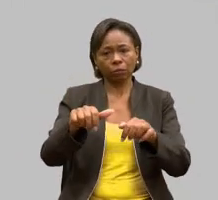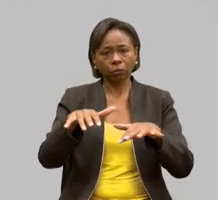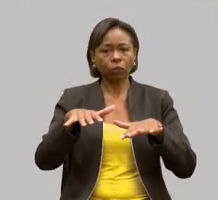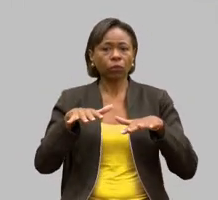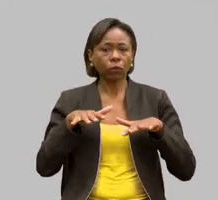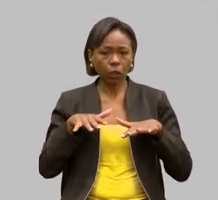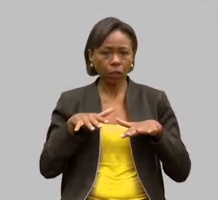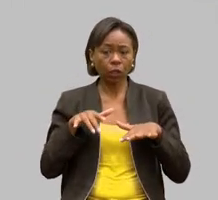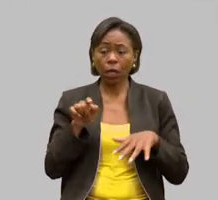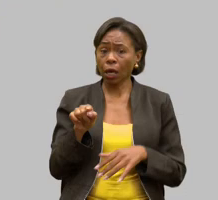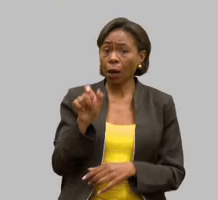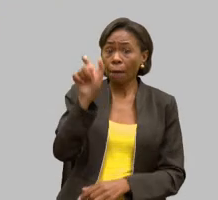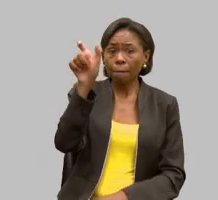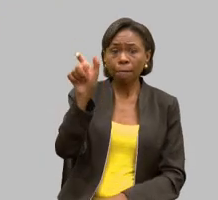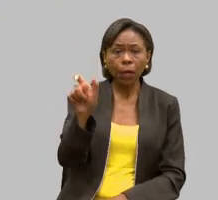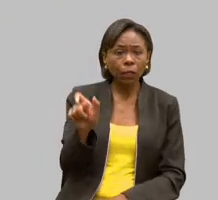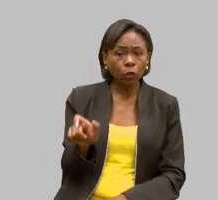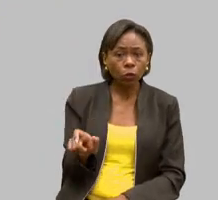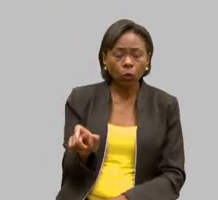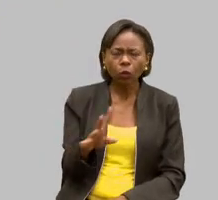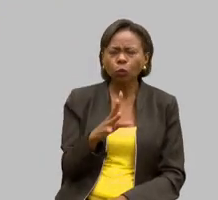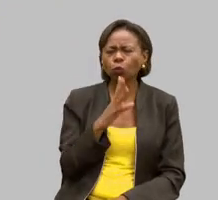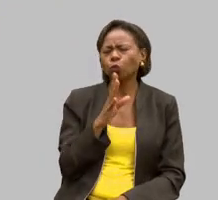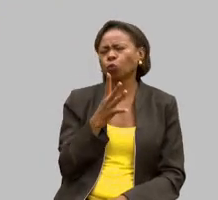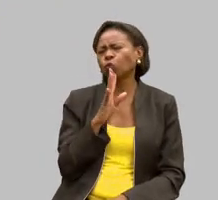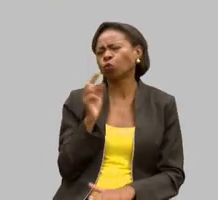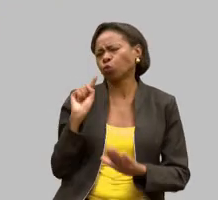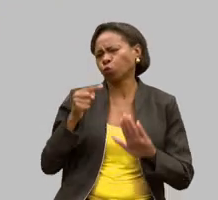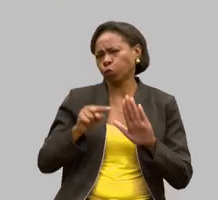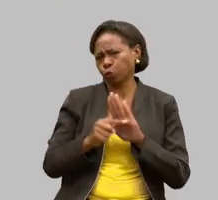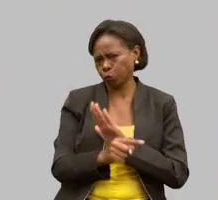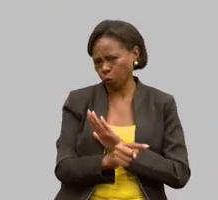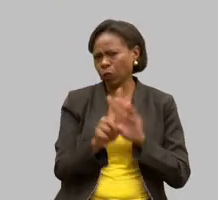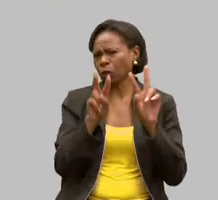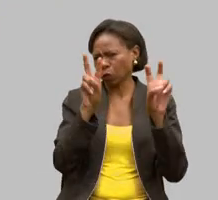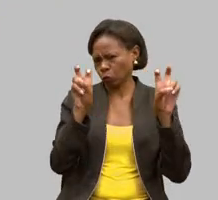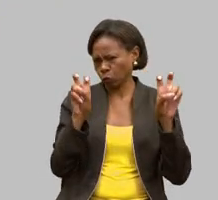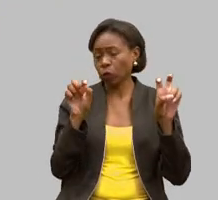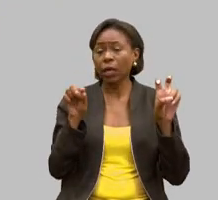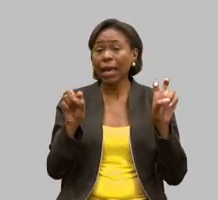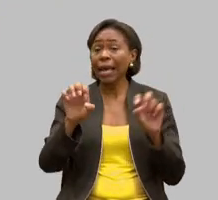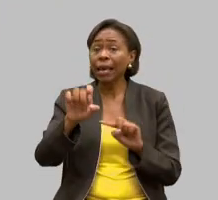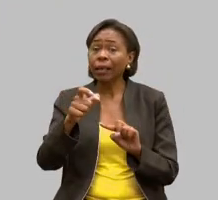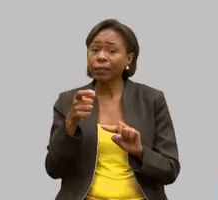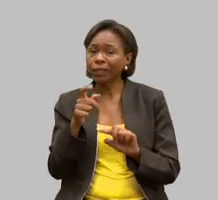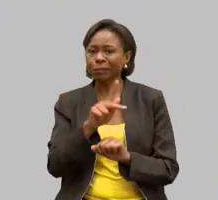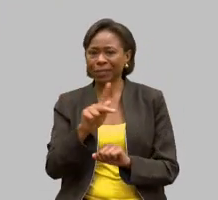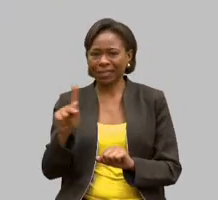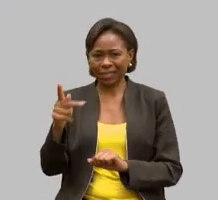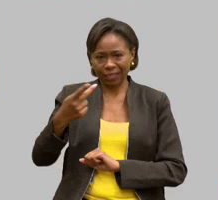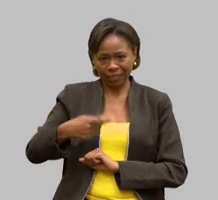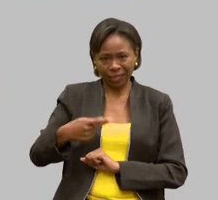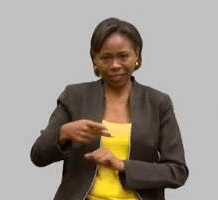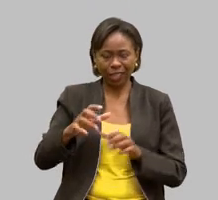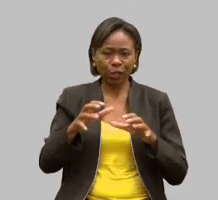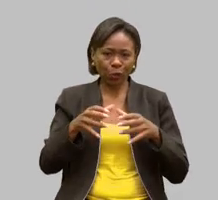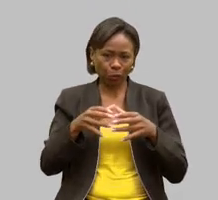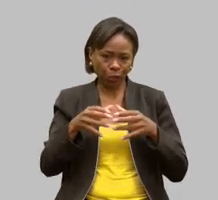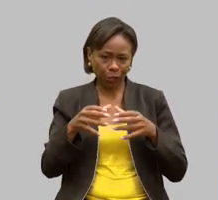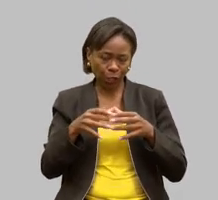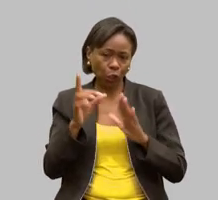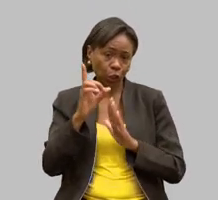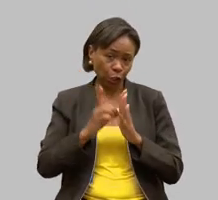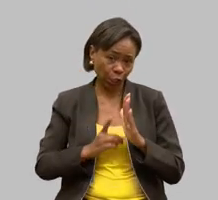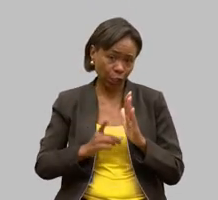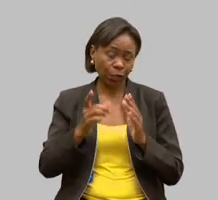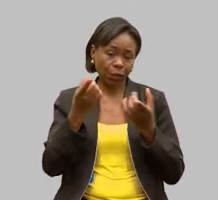pessoa que é muito conhecedora do assunto, é o ex-presidente aqui da Comissão de Defesa dos Direitos das Pessoas com Deficiência,